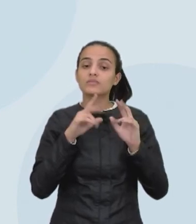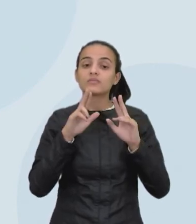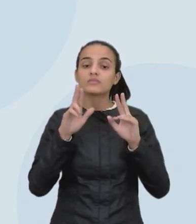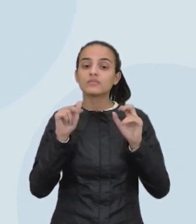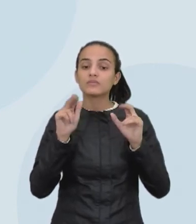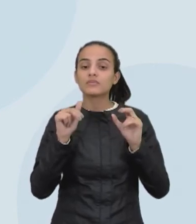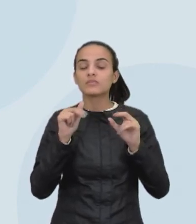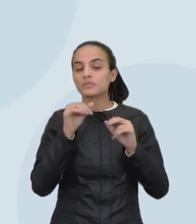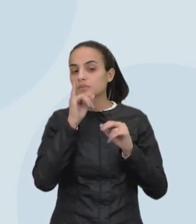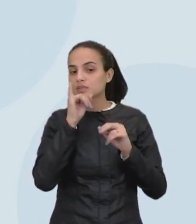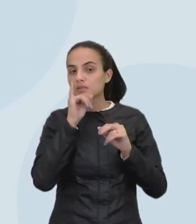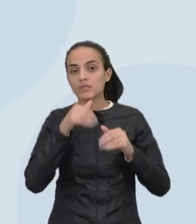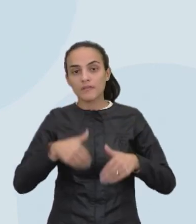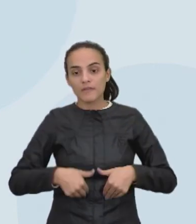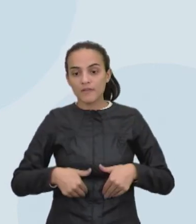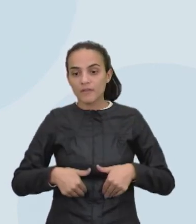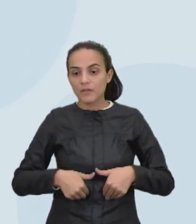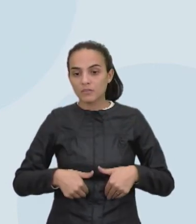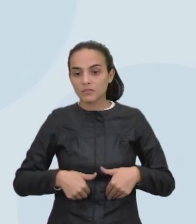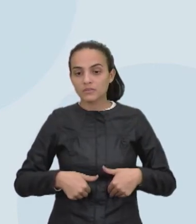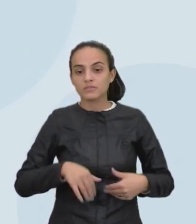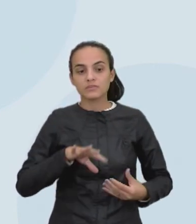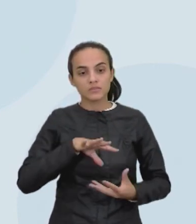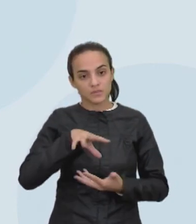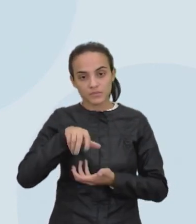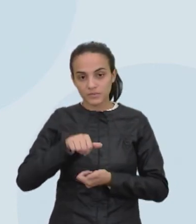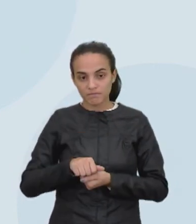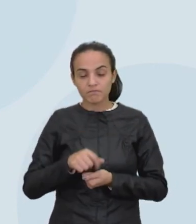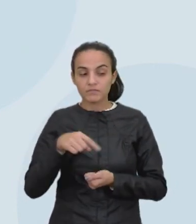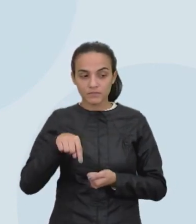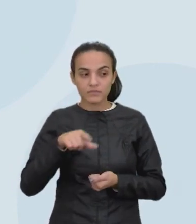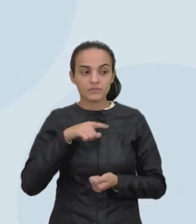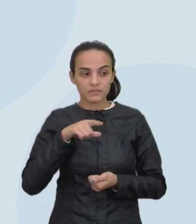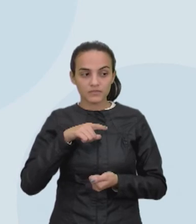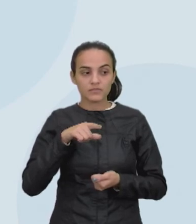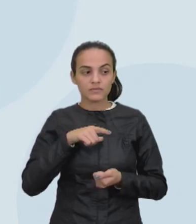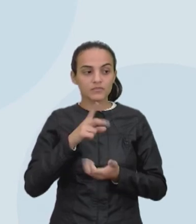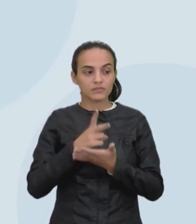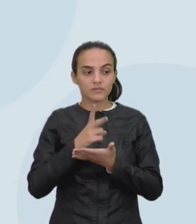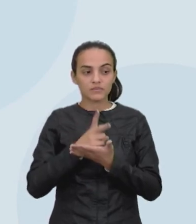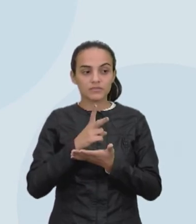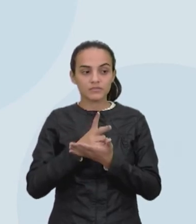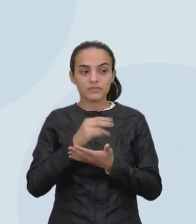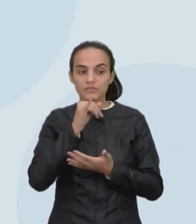exemplo, como a fome no planeta. A gente ainda tem questões, por exemplo, de